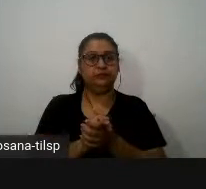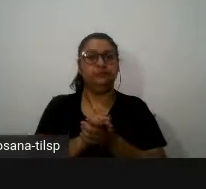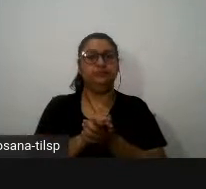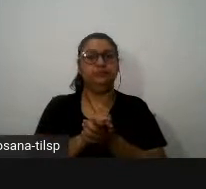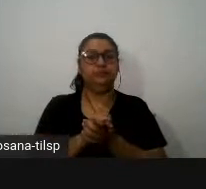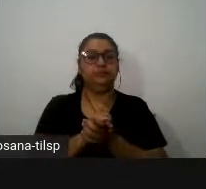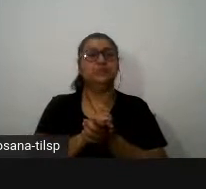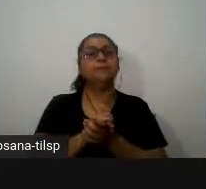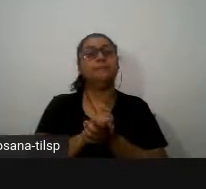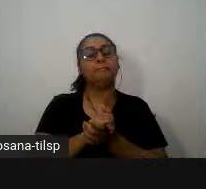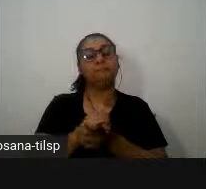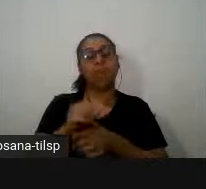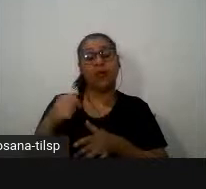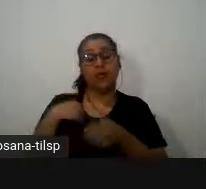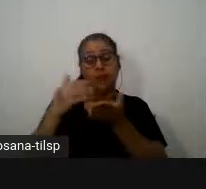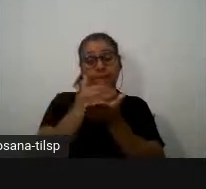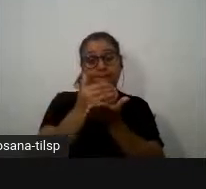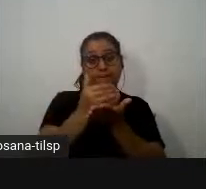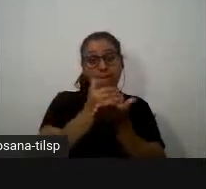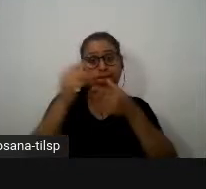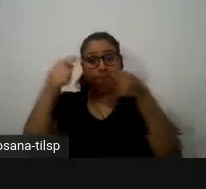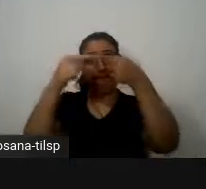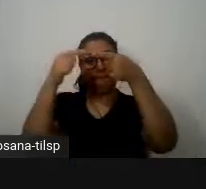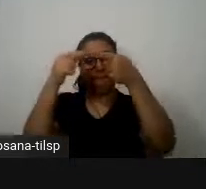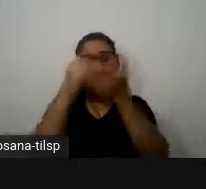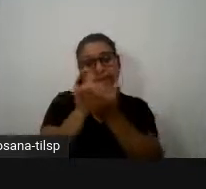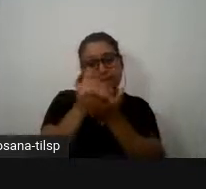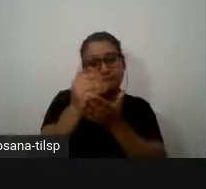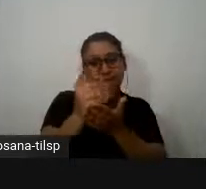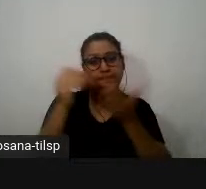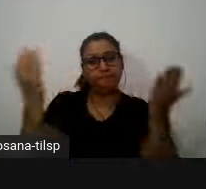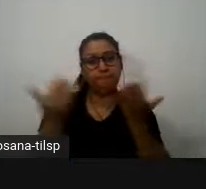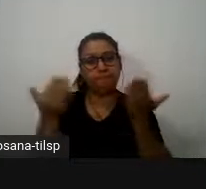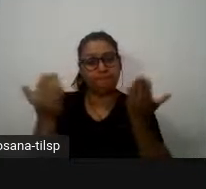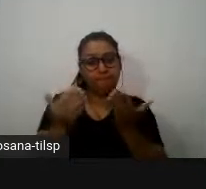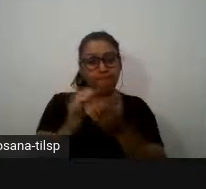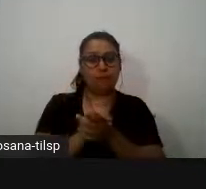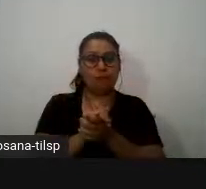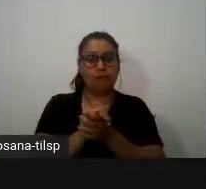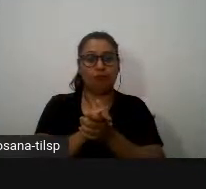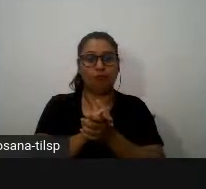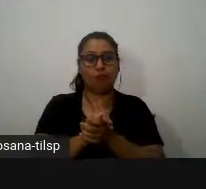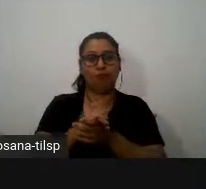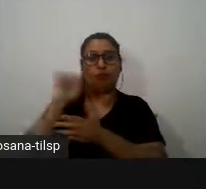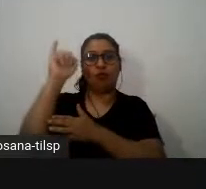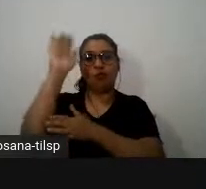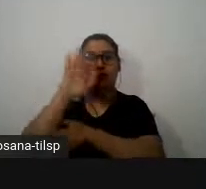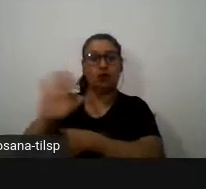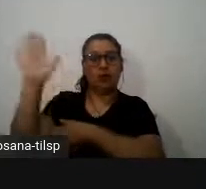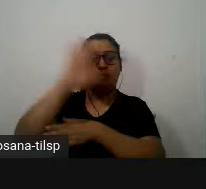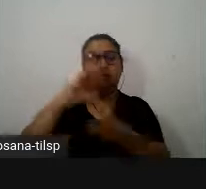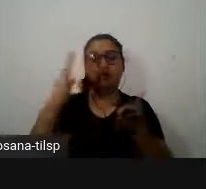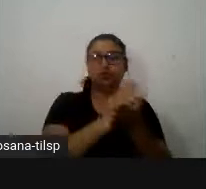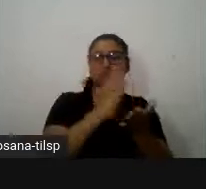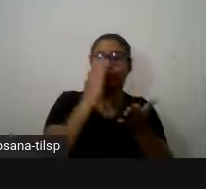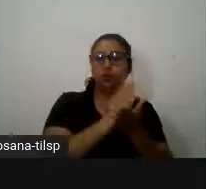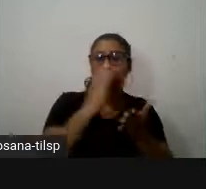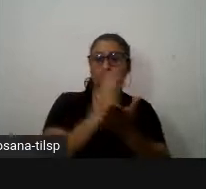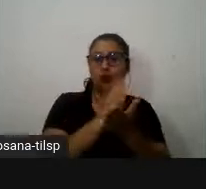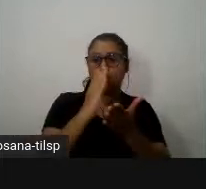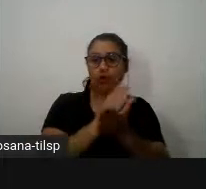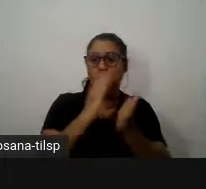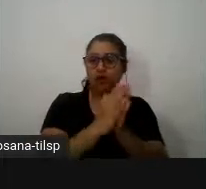o meu ponto de partida e eu estou neste momento a postar aqui uma imagem de um livro aberto no qual